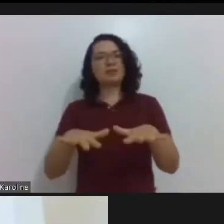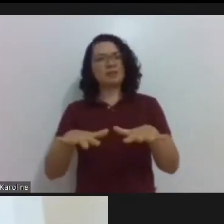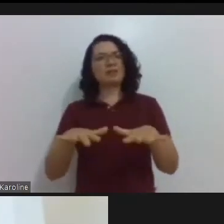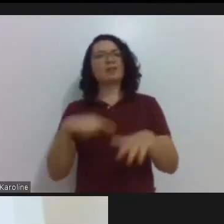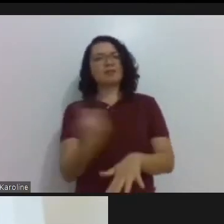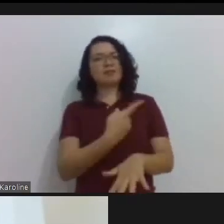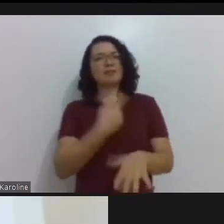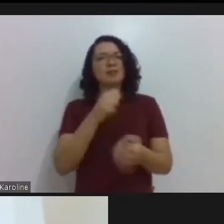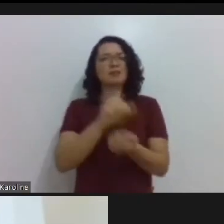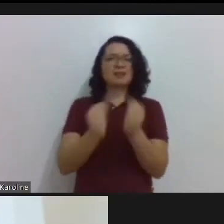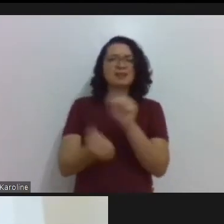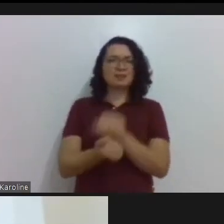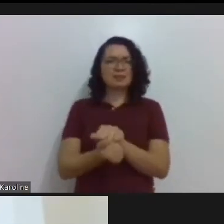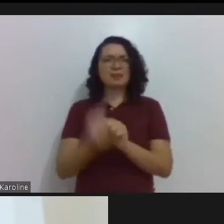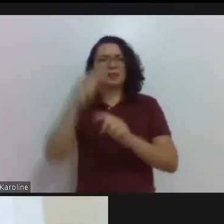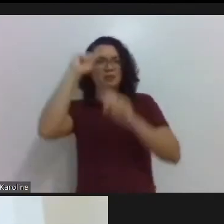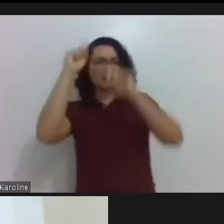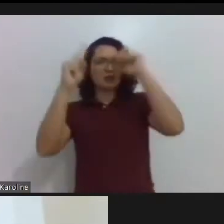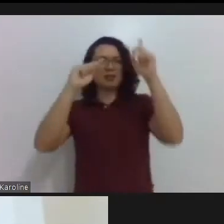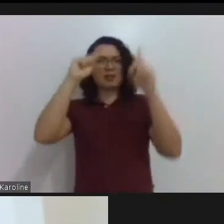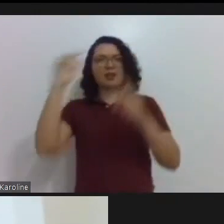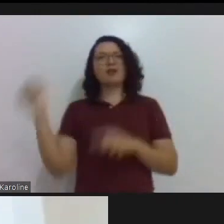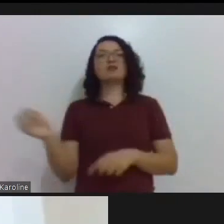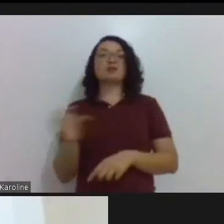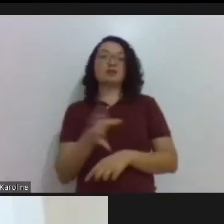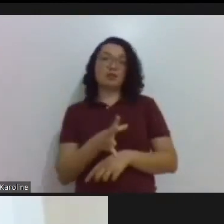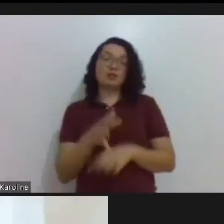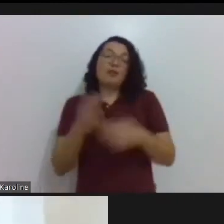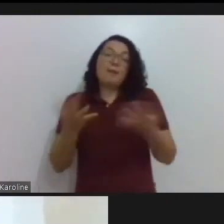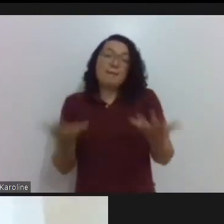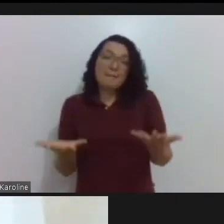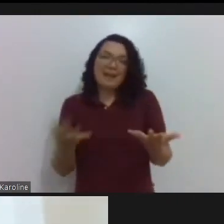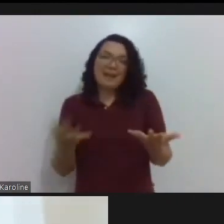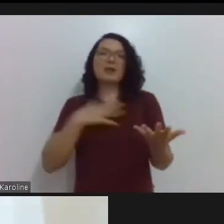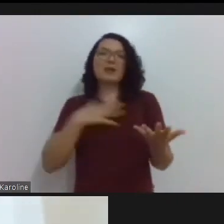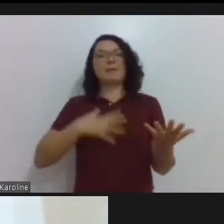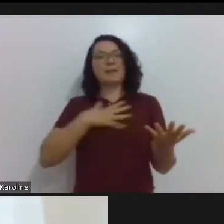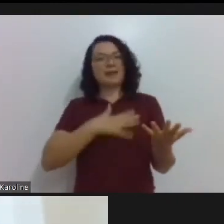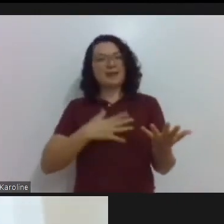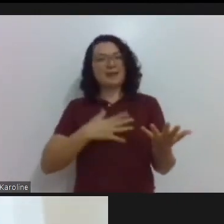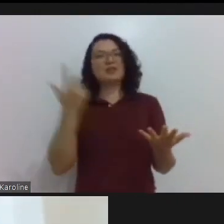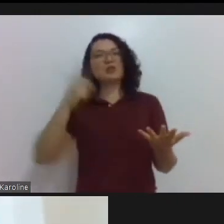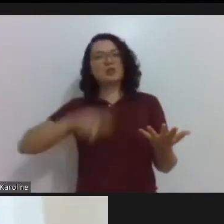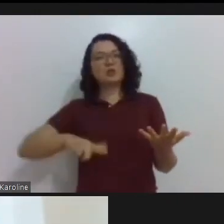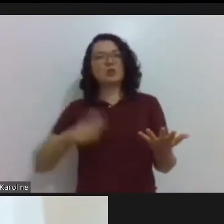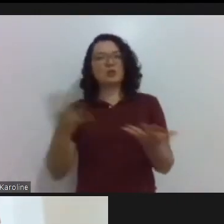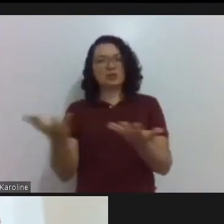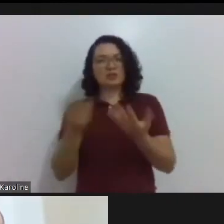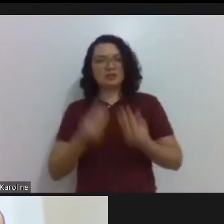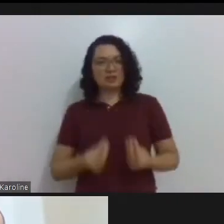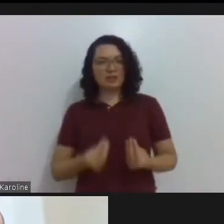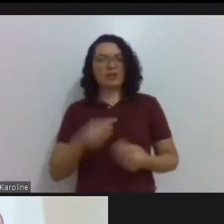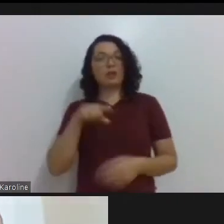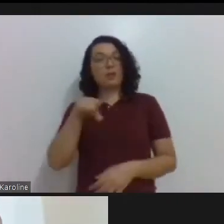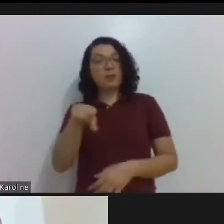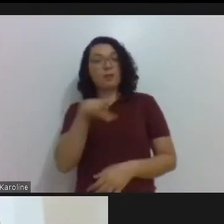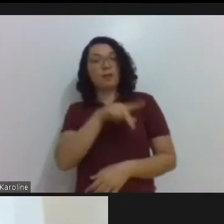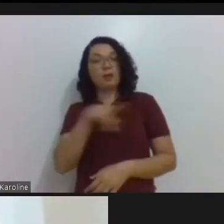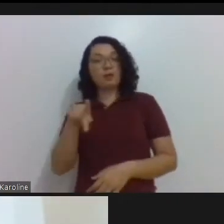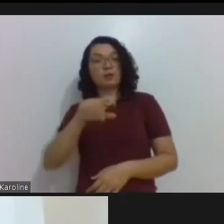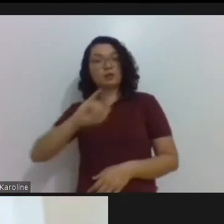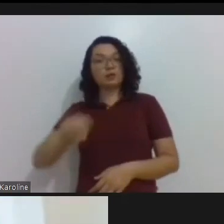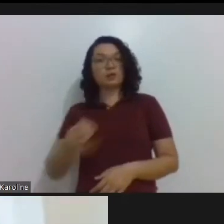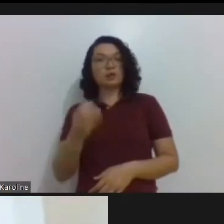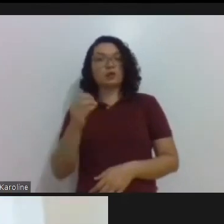novamente. Então, o professor Jorge é arquiteto pela Universidade Nacional de Colômbia, mestre em energias